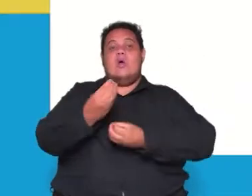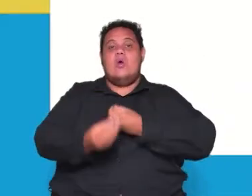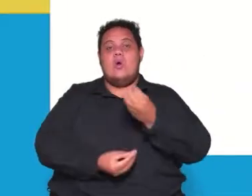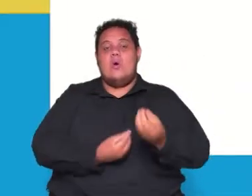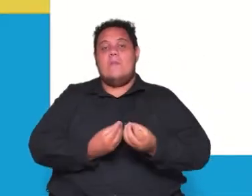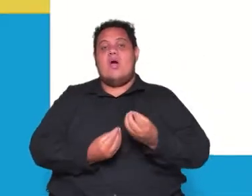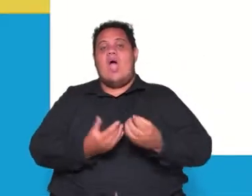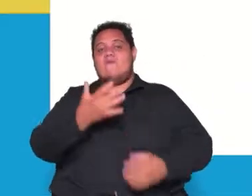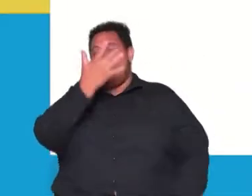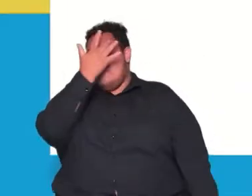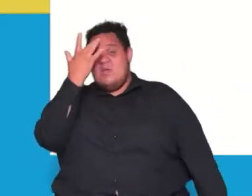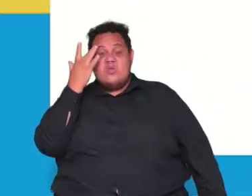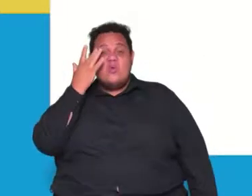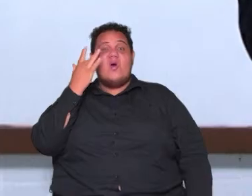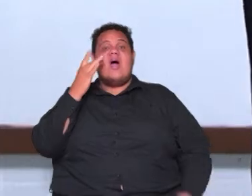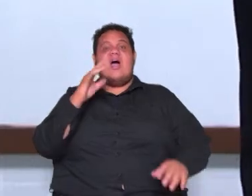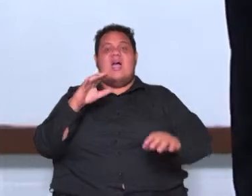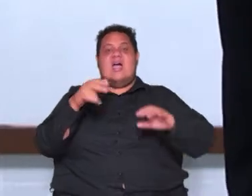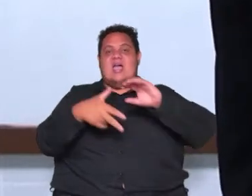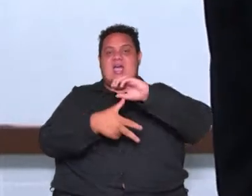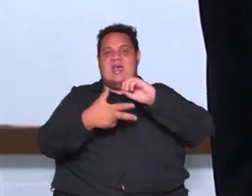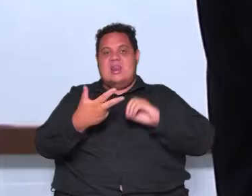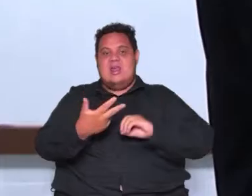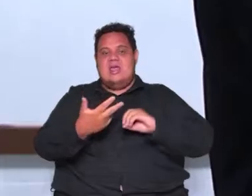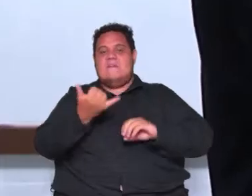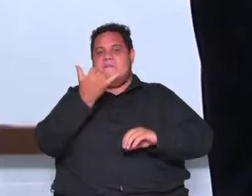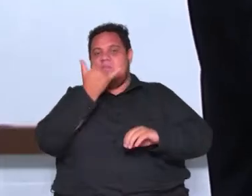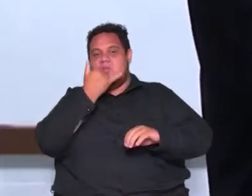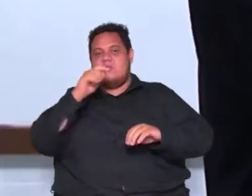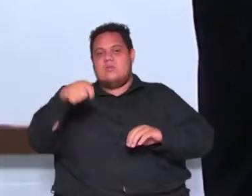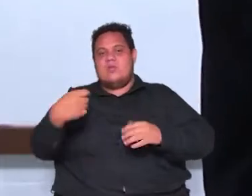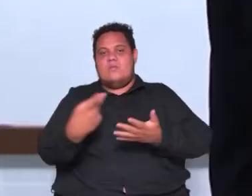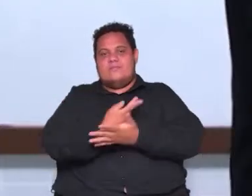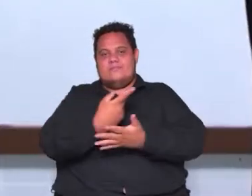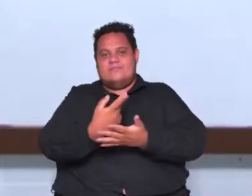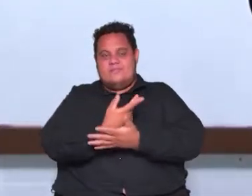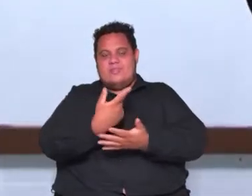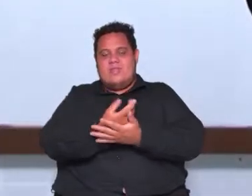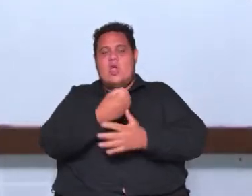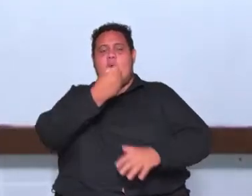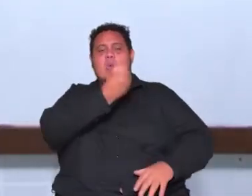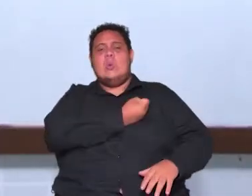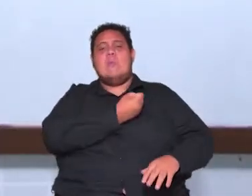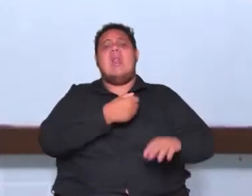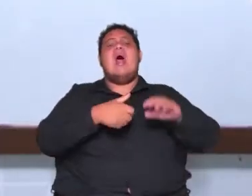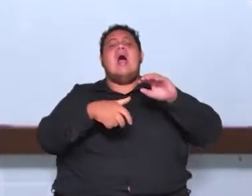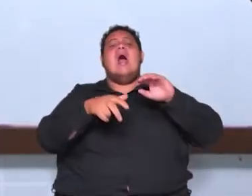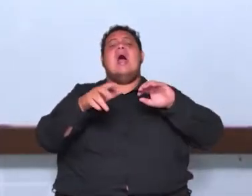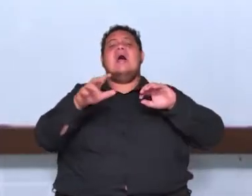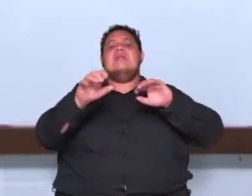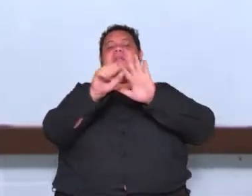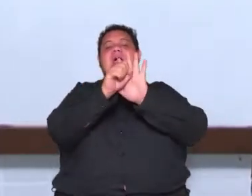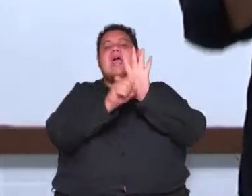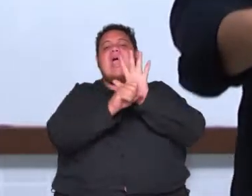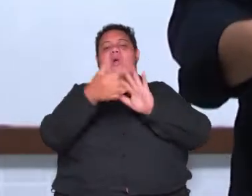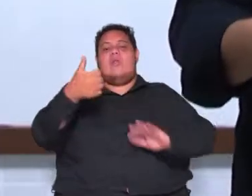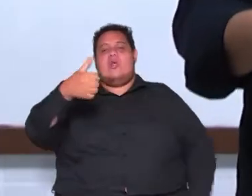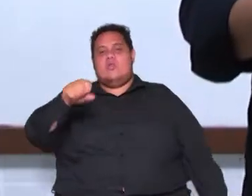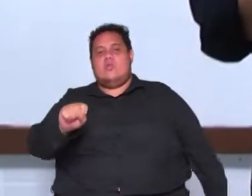compreender o pensamento liberal do século XVIII e seus desdobramentos e